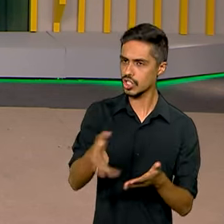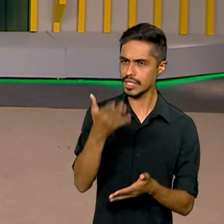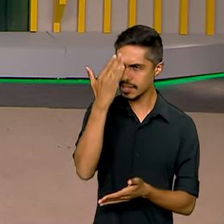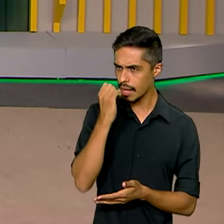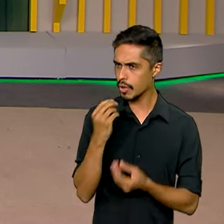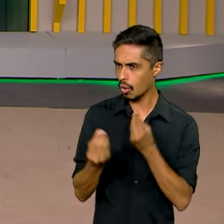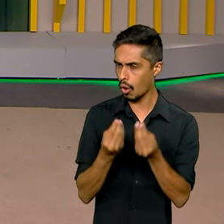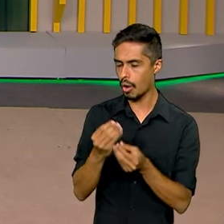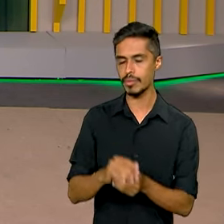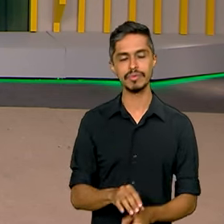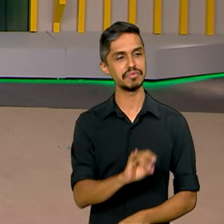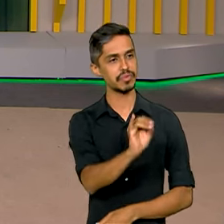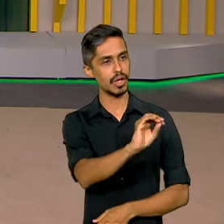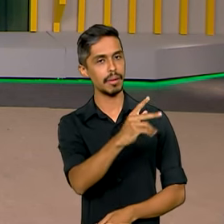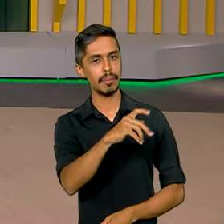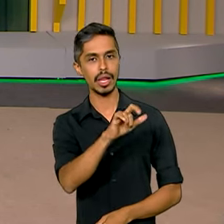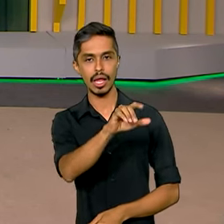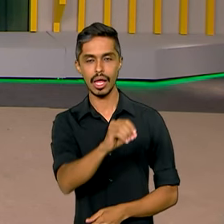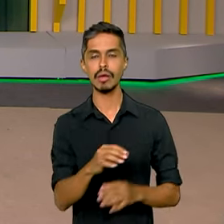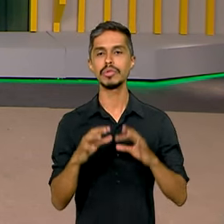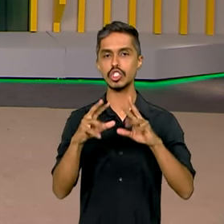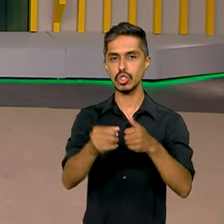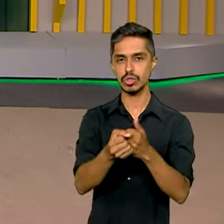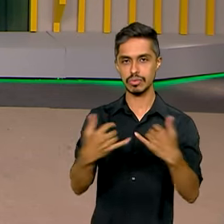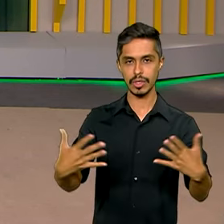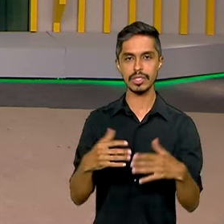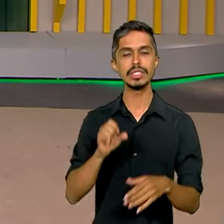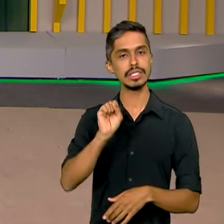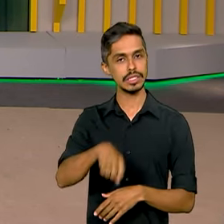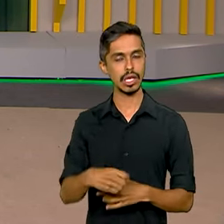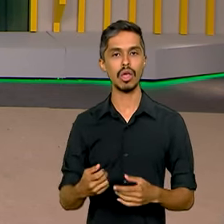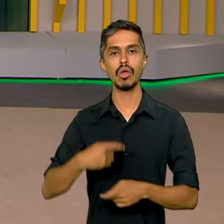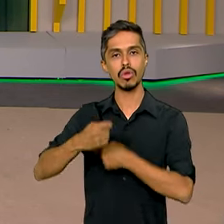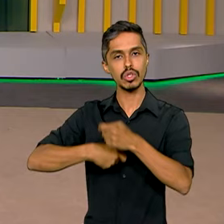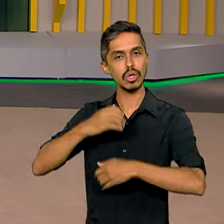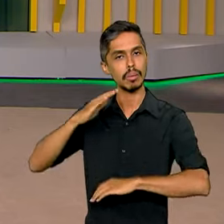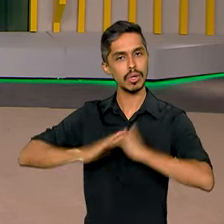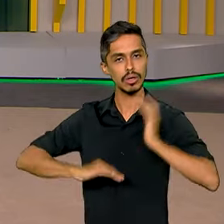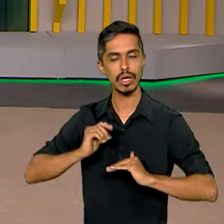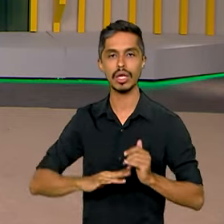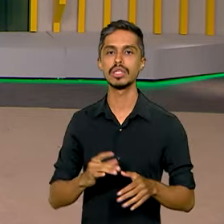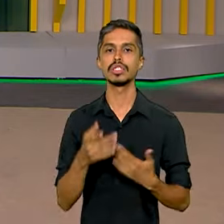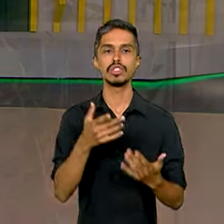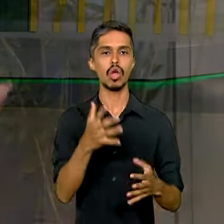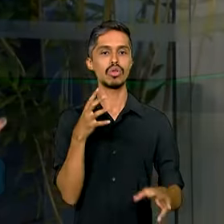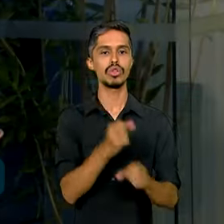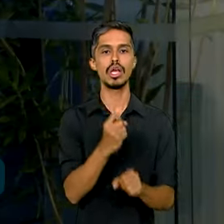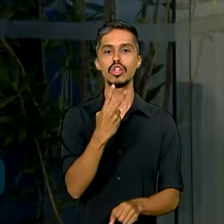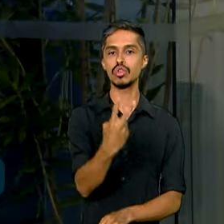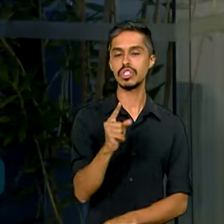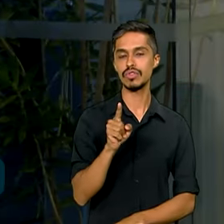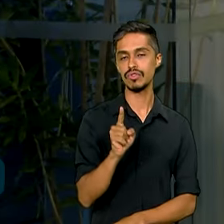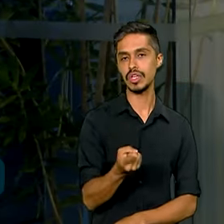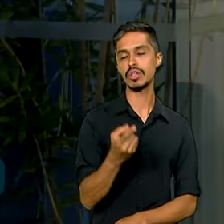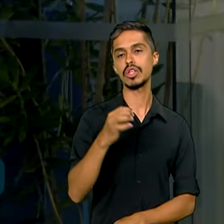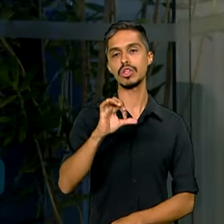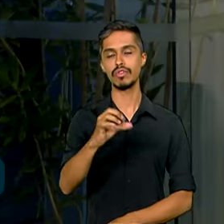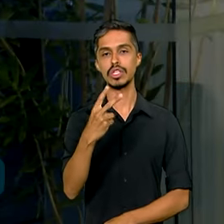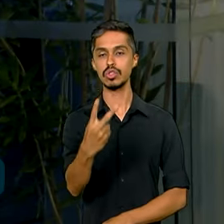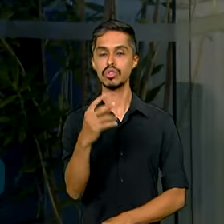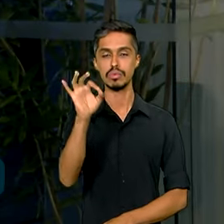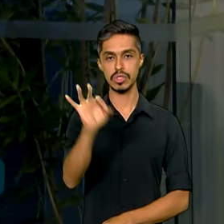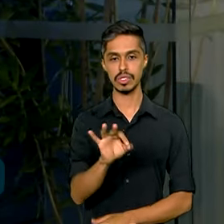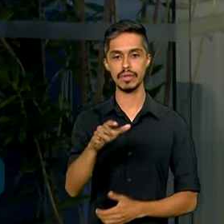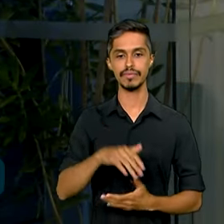Oi, Pablo. Boa noite a você e todo mundo que está com a gente. Sim, segundo os economistas ouvidos pelo mercado financeiro, deve fechar em 2,92%.